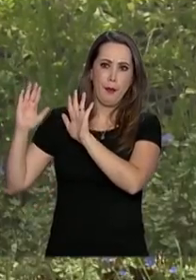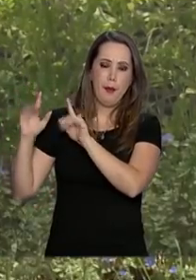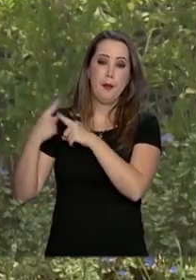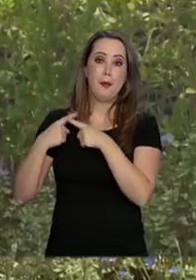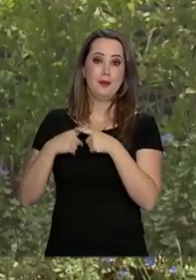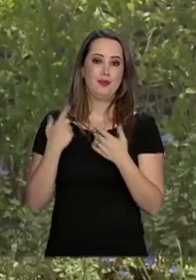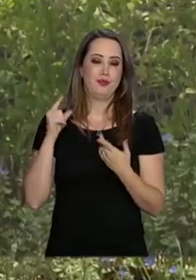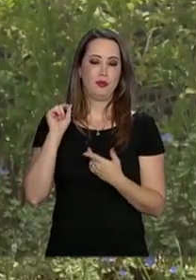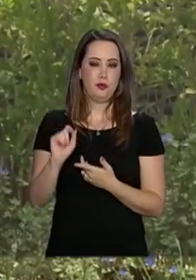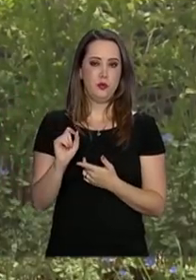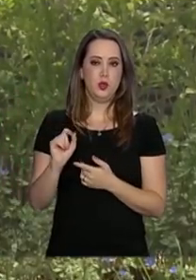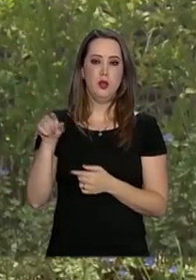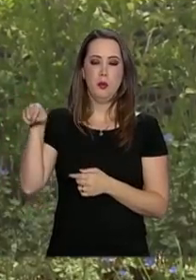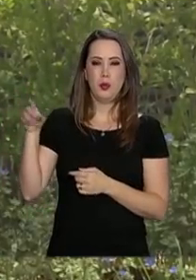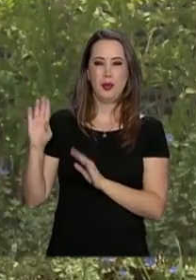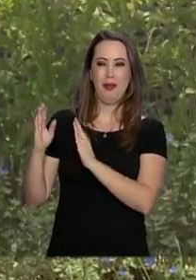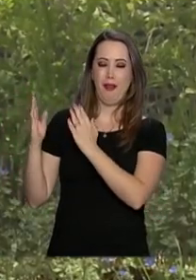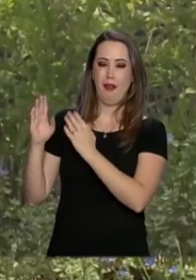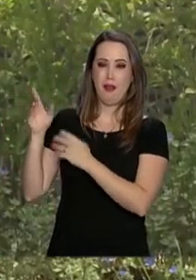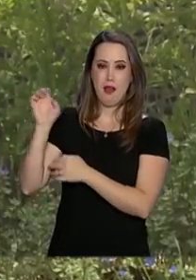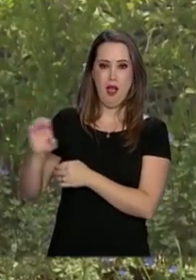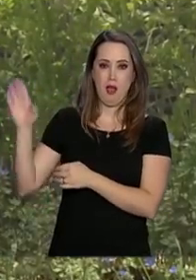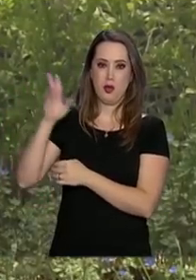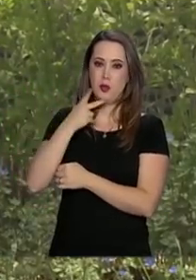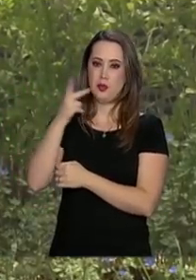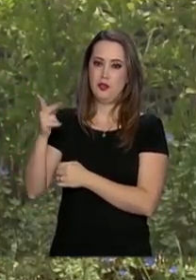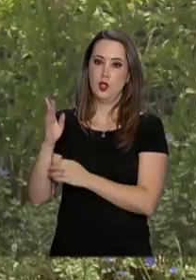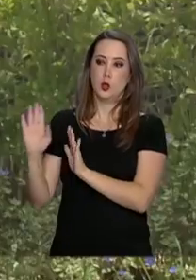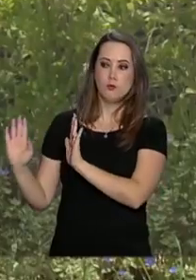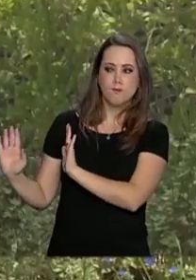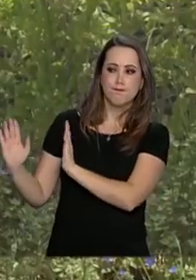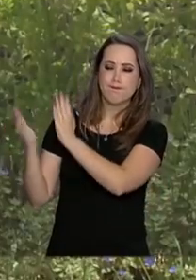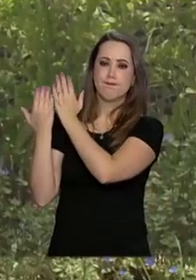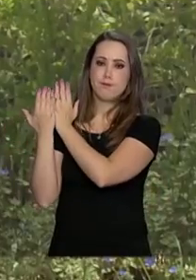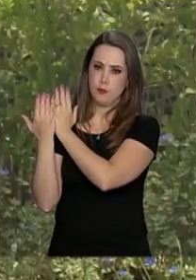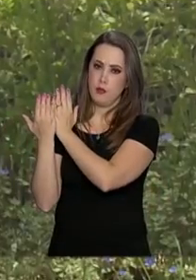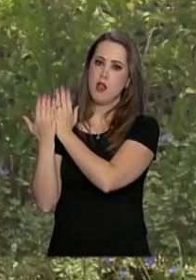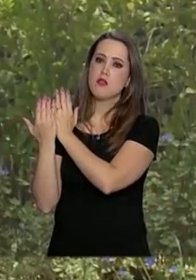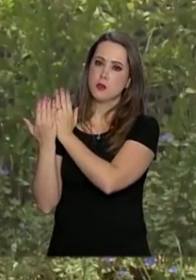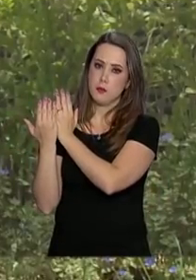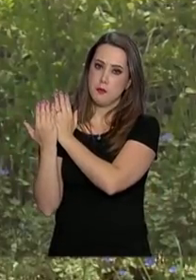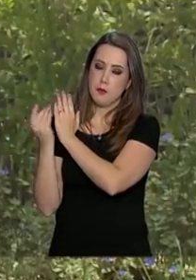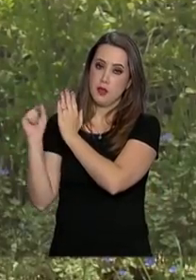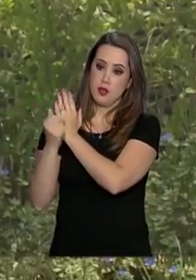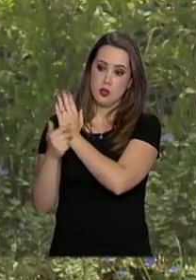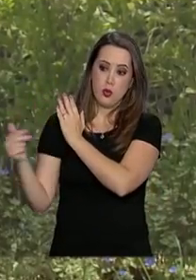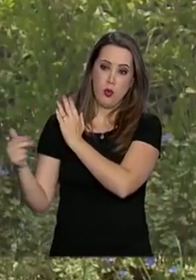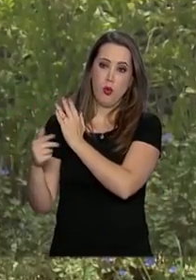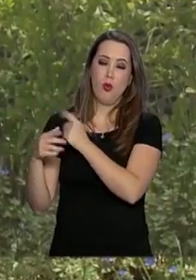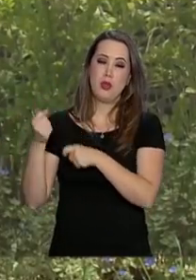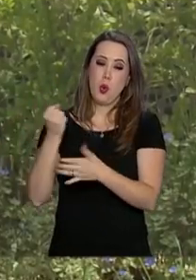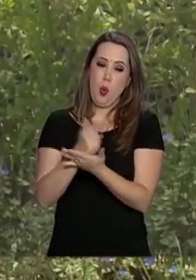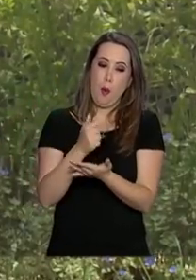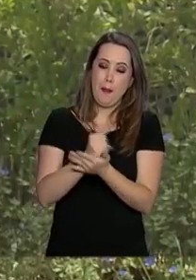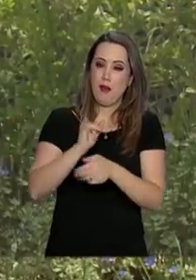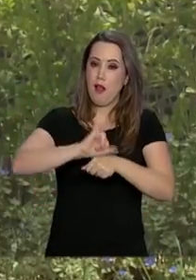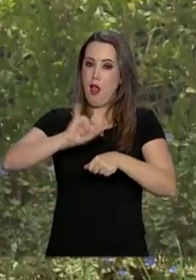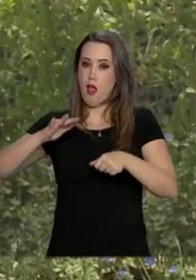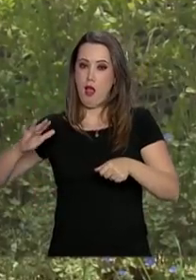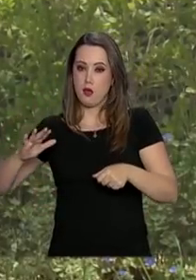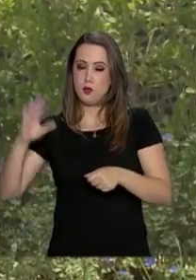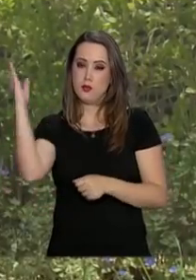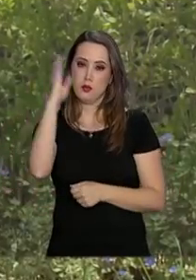Europeu anunciar que vai impor barreiras sobre a importação do produto brasileiro. A medida deverá entrar em vigor no início de